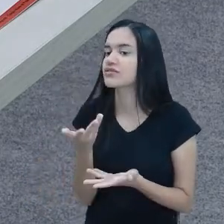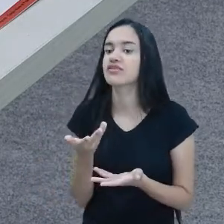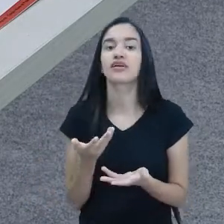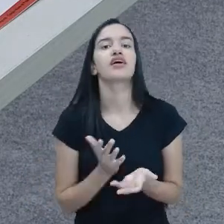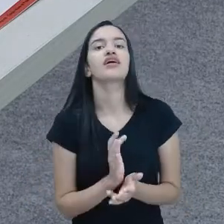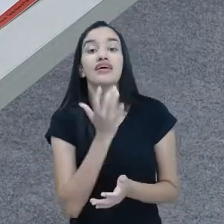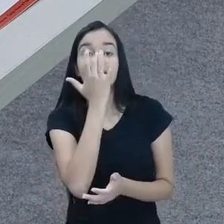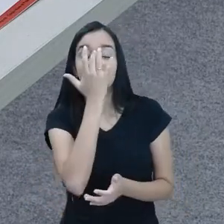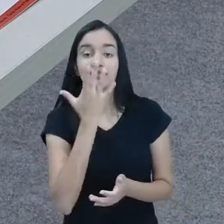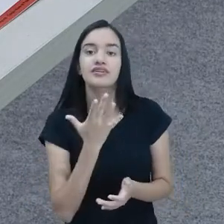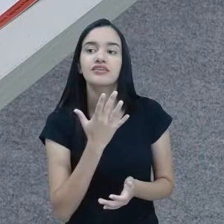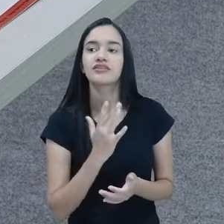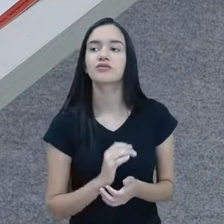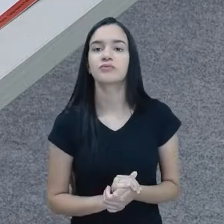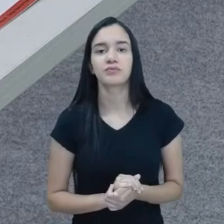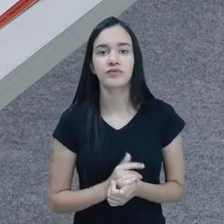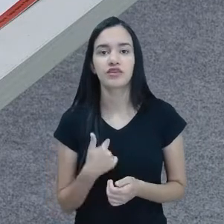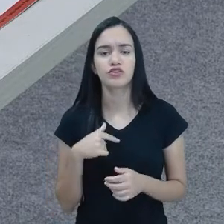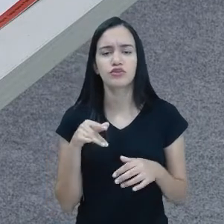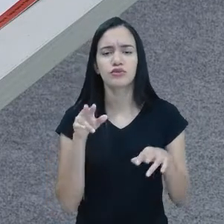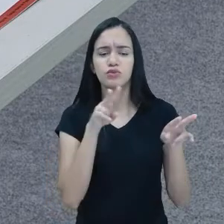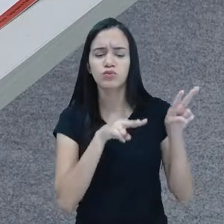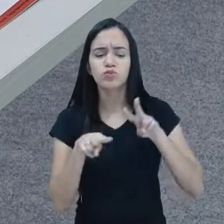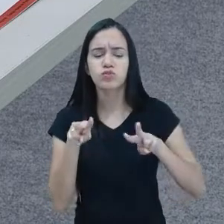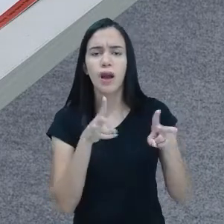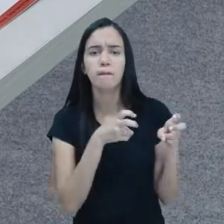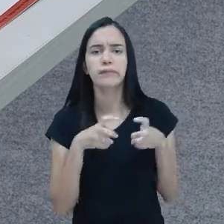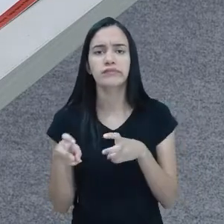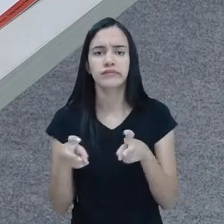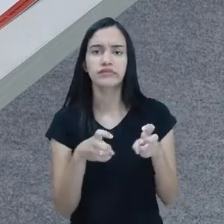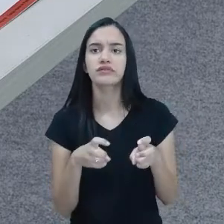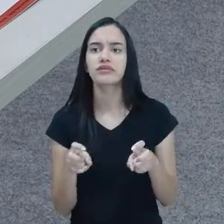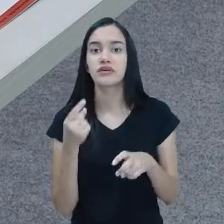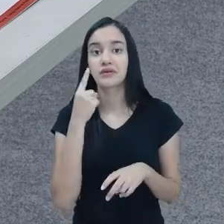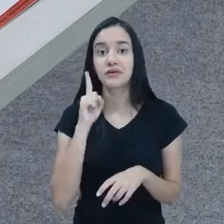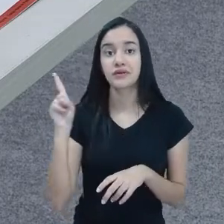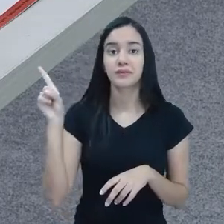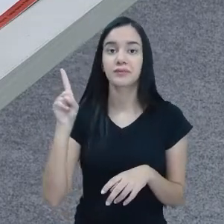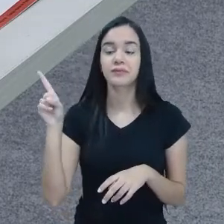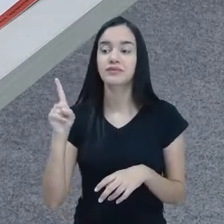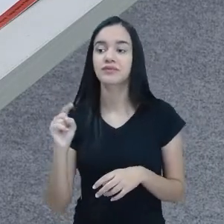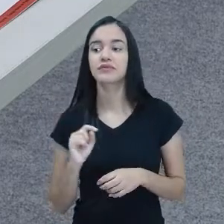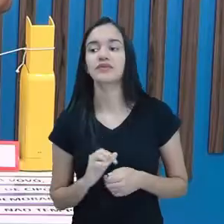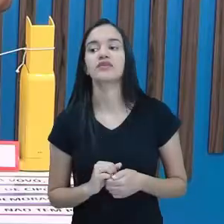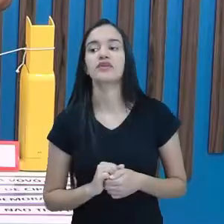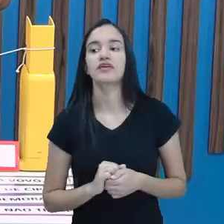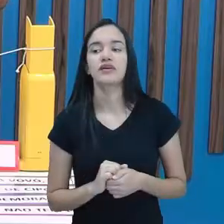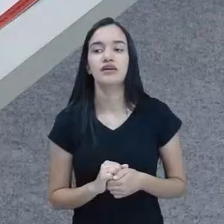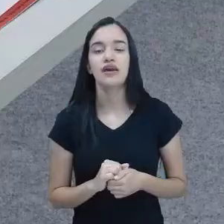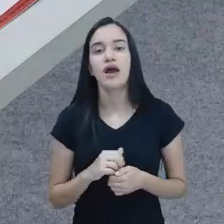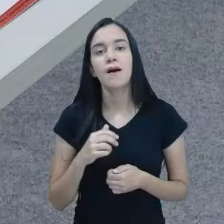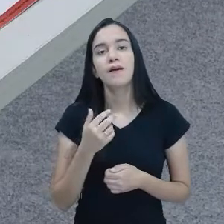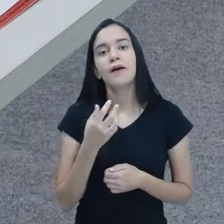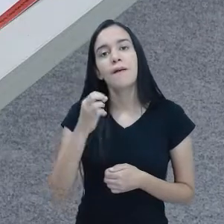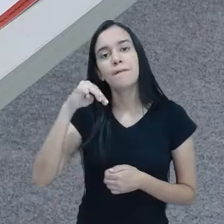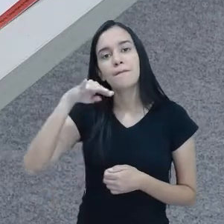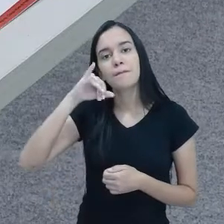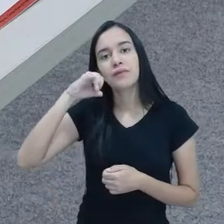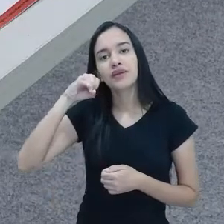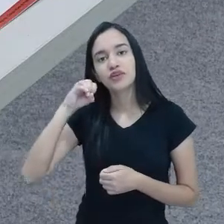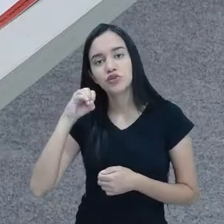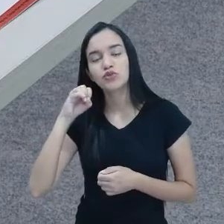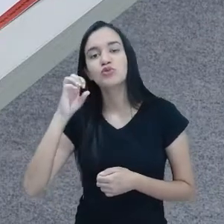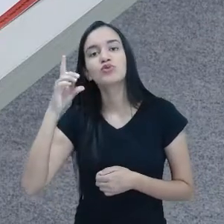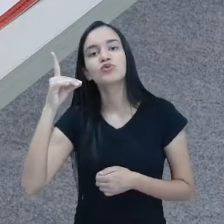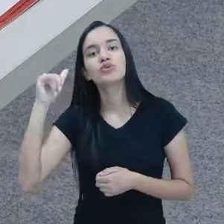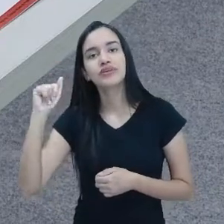tirar aqui, que a gente vem para cá e olha direitinho. Ó, aqui, ó. Essa segunda, não é isso? Isso mesmo. Meio